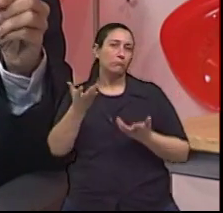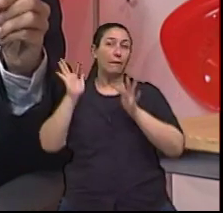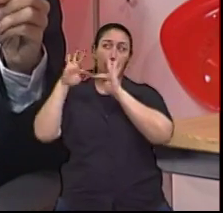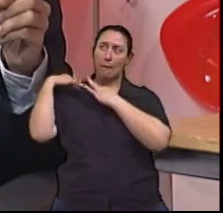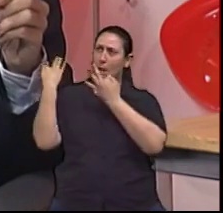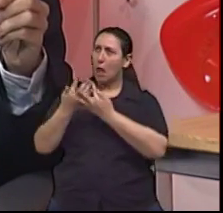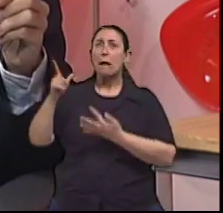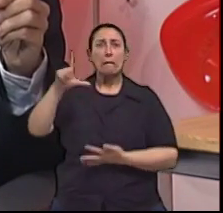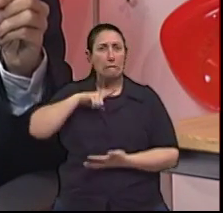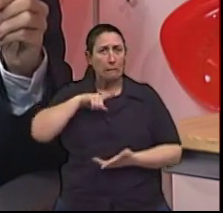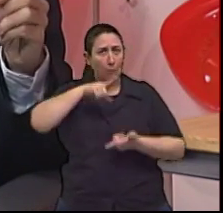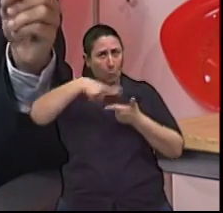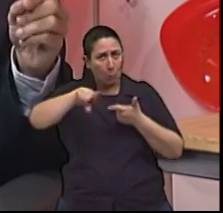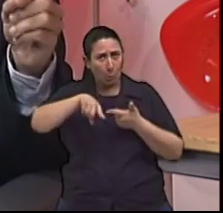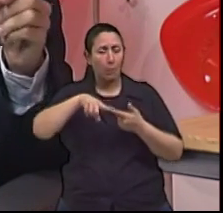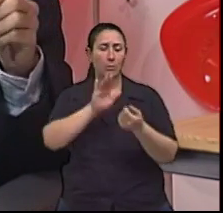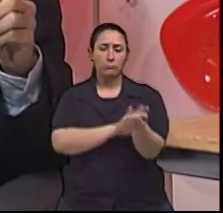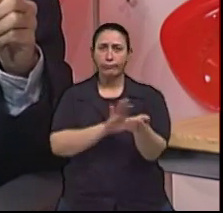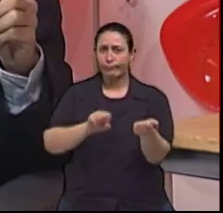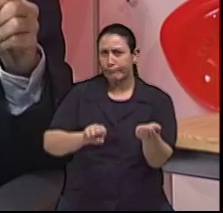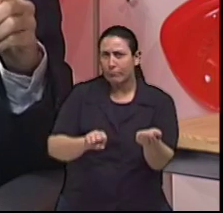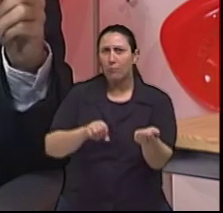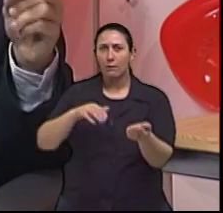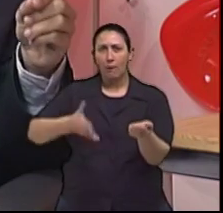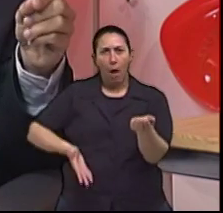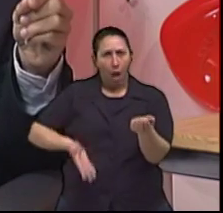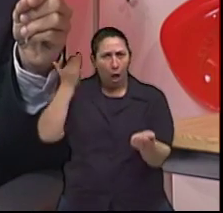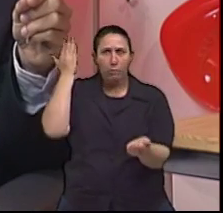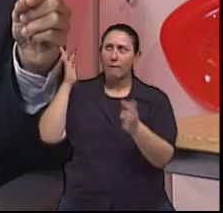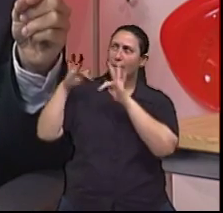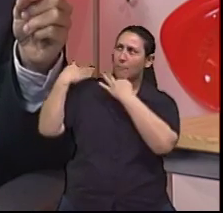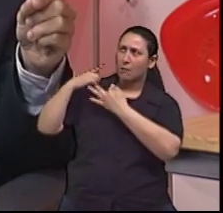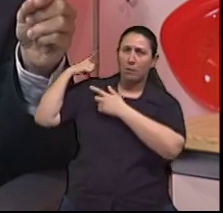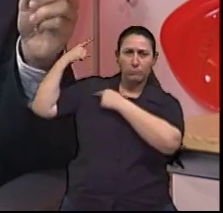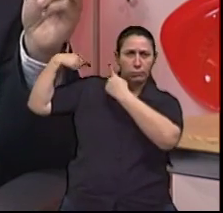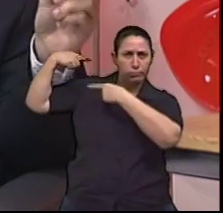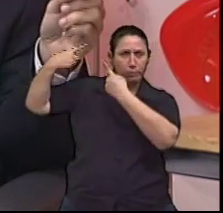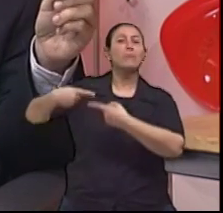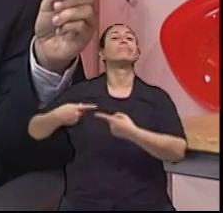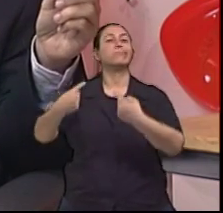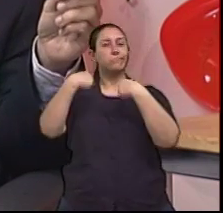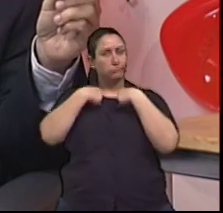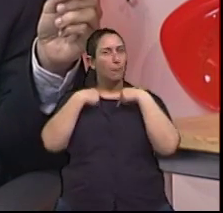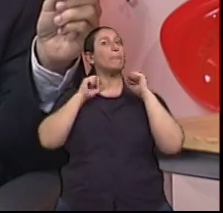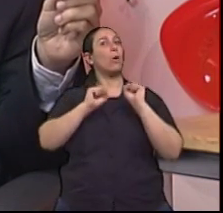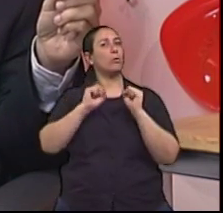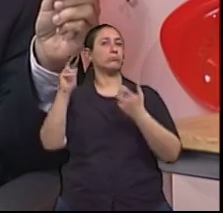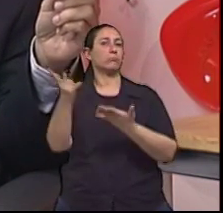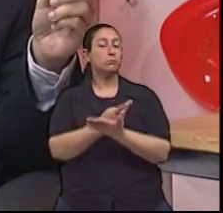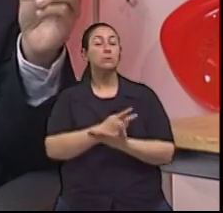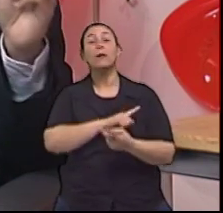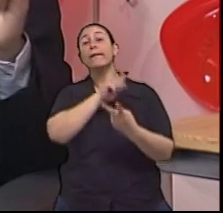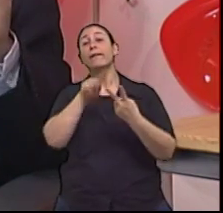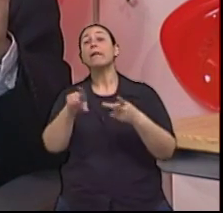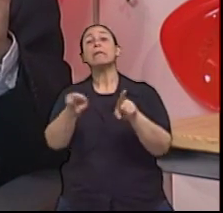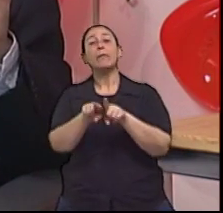tem história familiar de hipertensão, que tem história familiar de diabetes, mas principalmente a hipertensão.